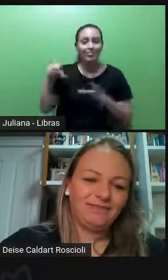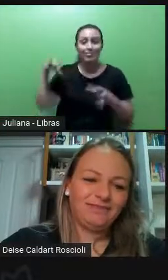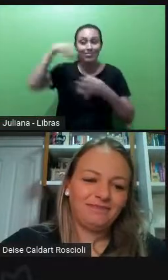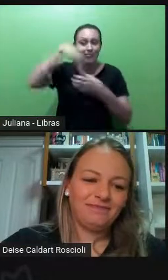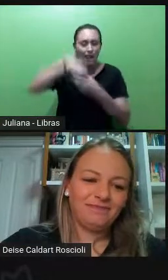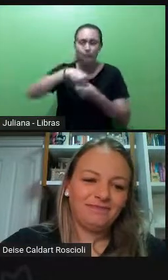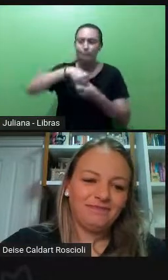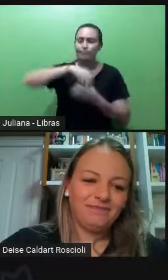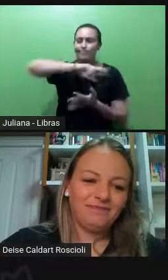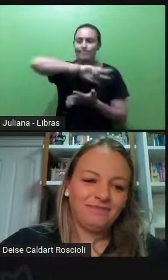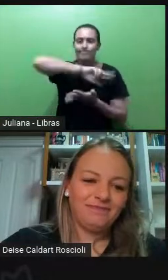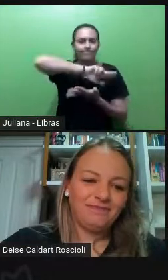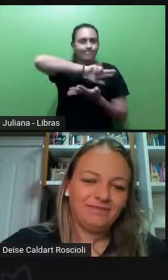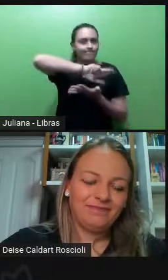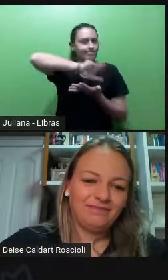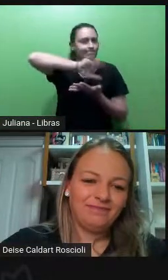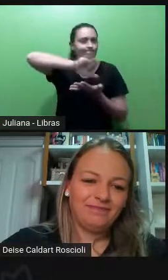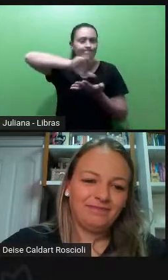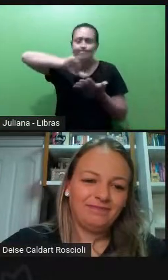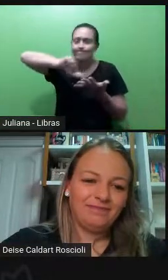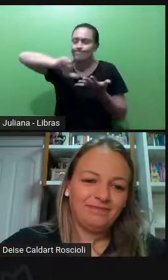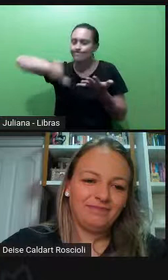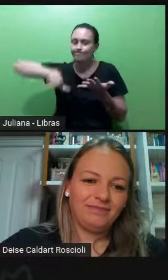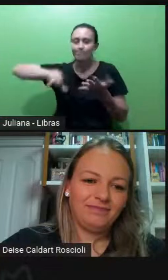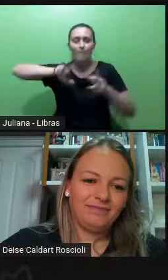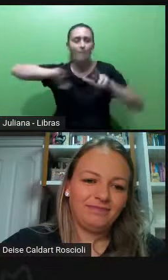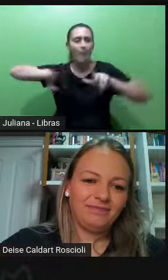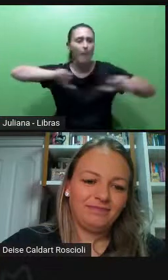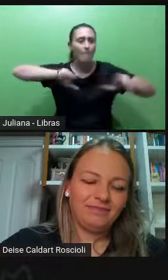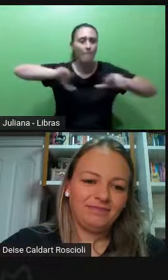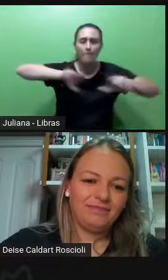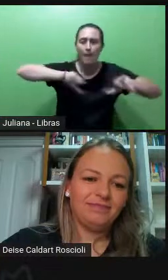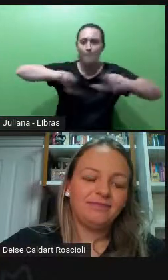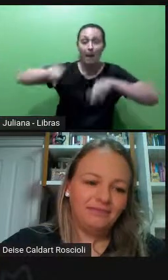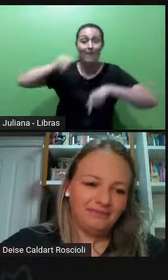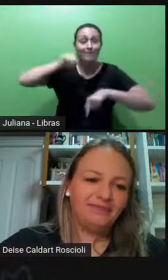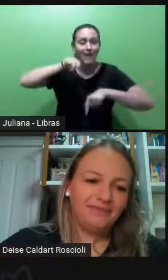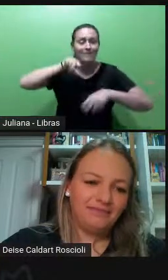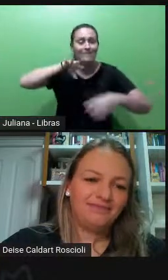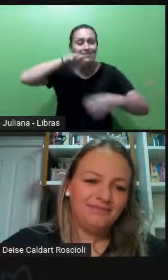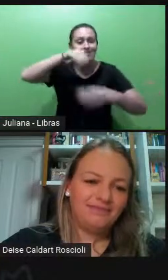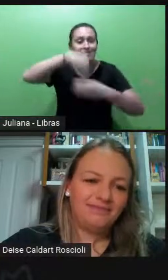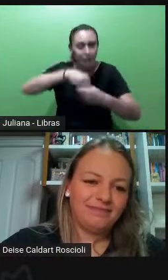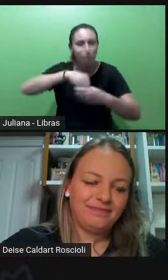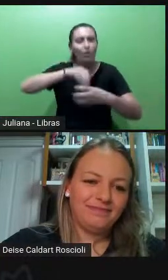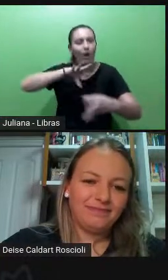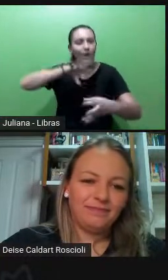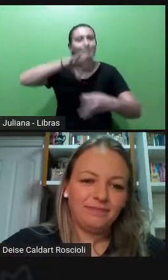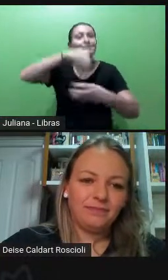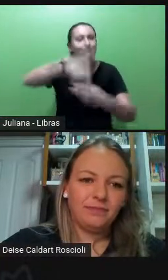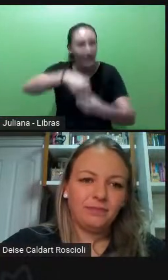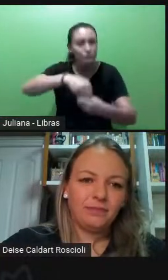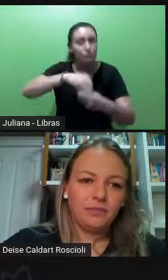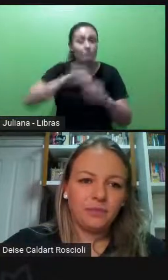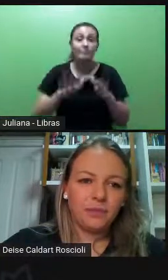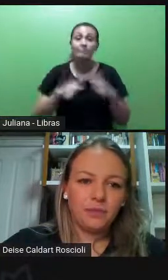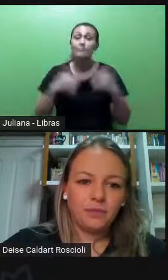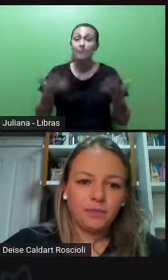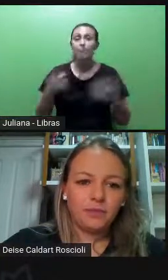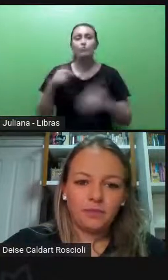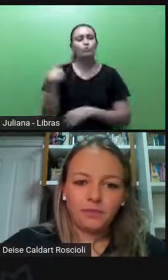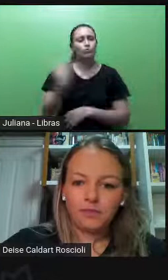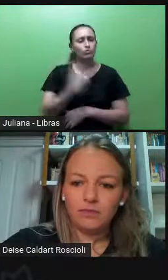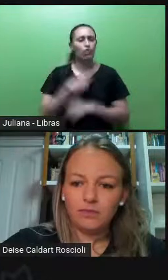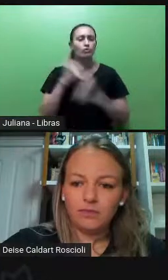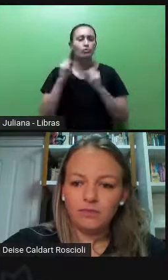encontrar ou muitas diversidades, são as diversidades da diversidade. Então, a gente está falando